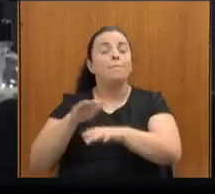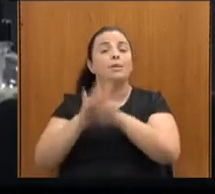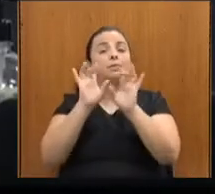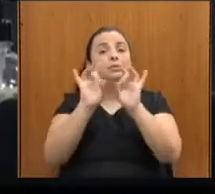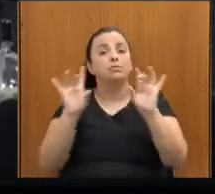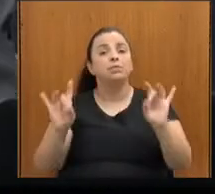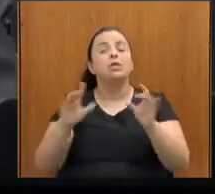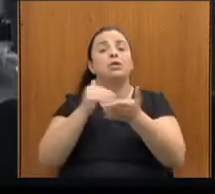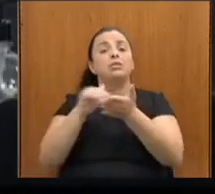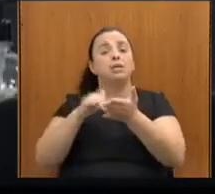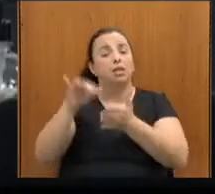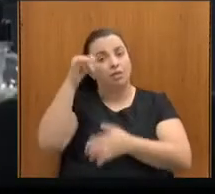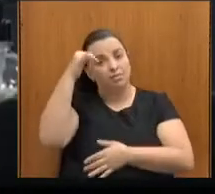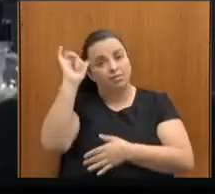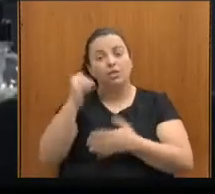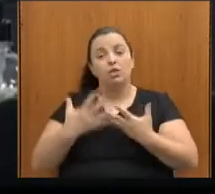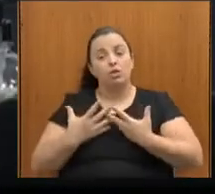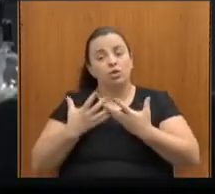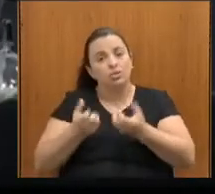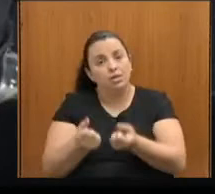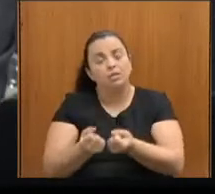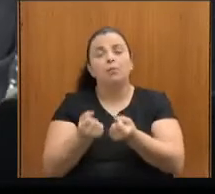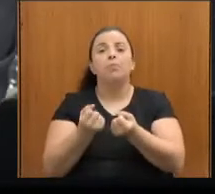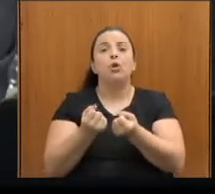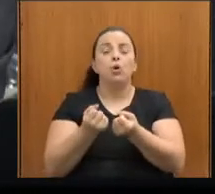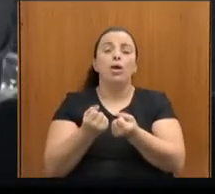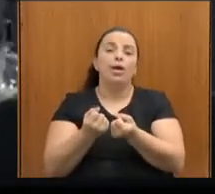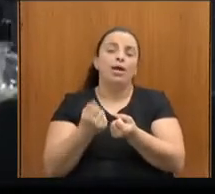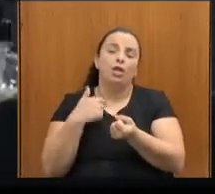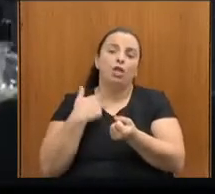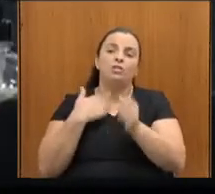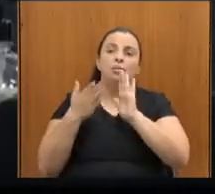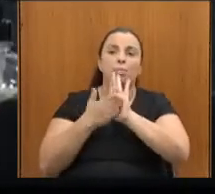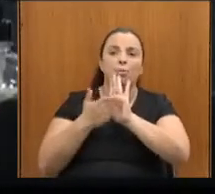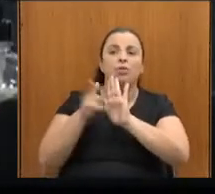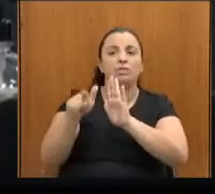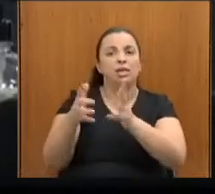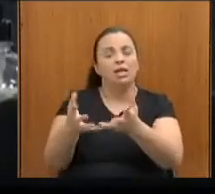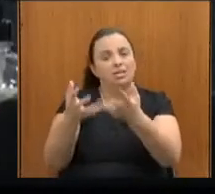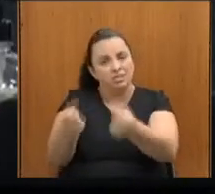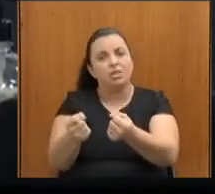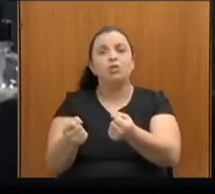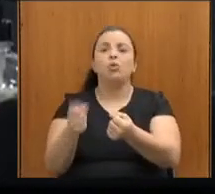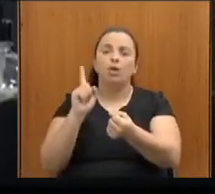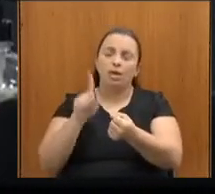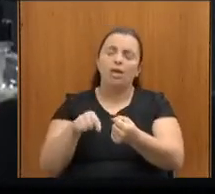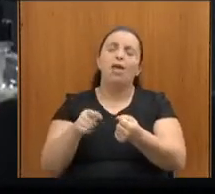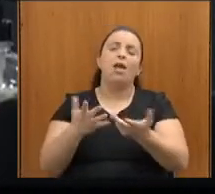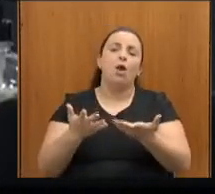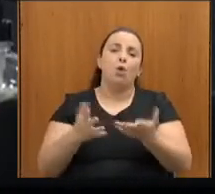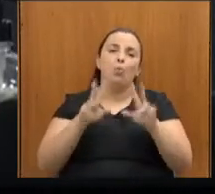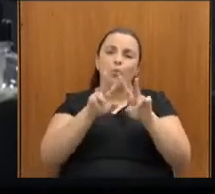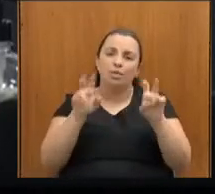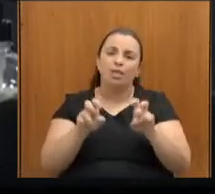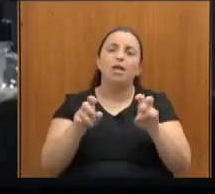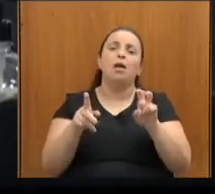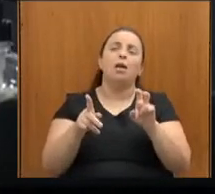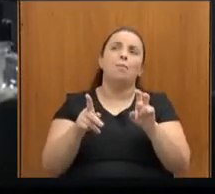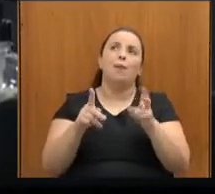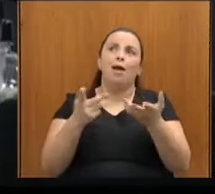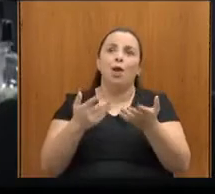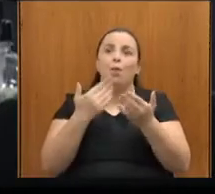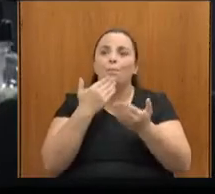que nos acolheu e comprou aí essa causa que é uma causa dessa comissão e que a gente vem trabalhando